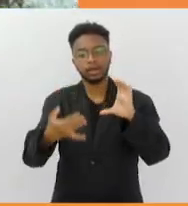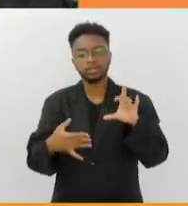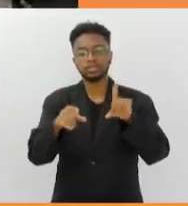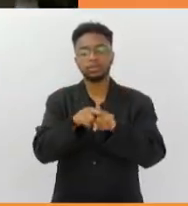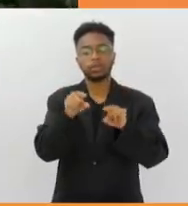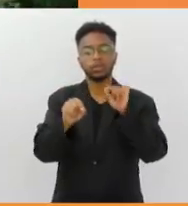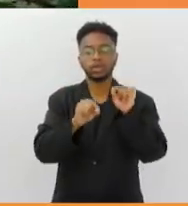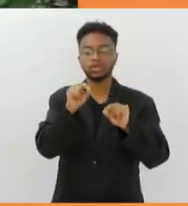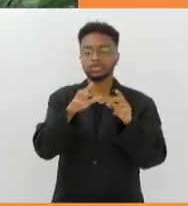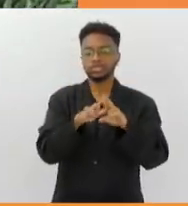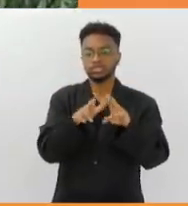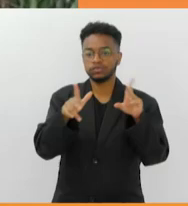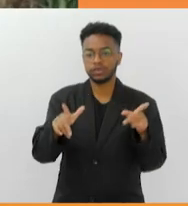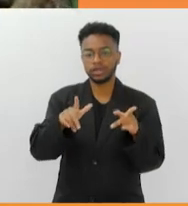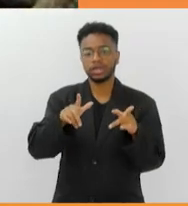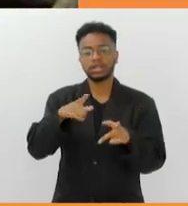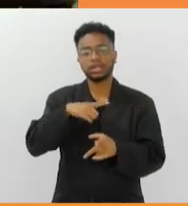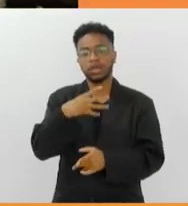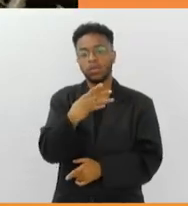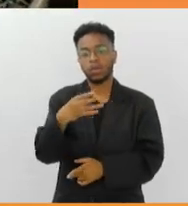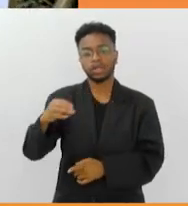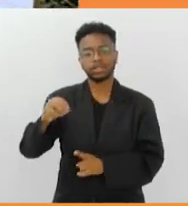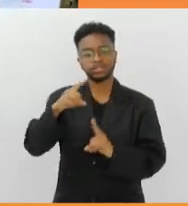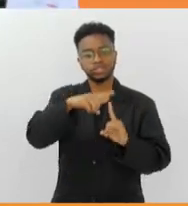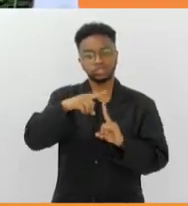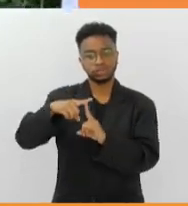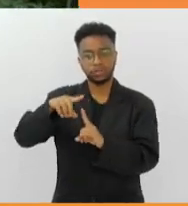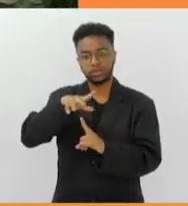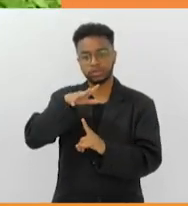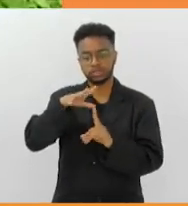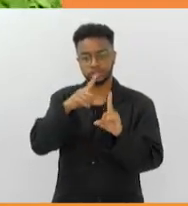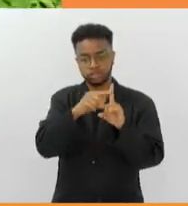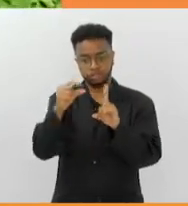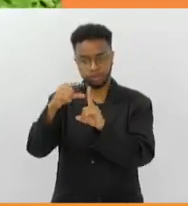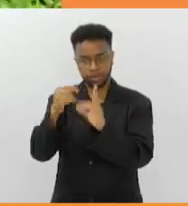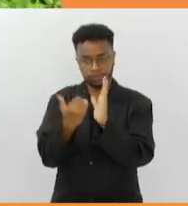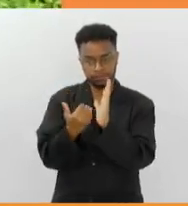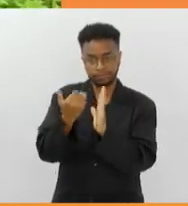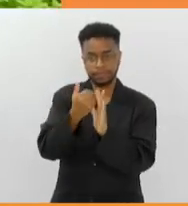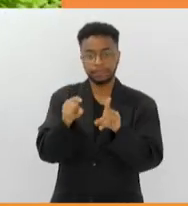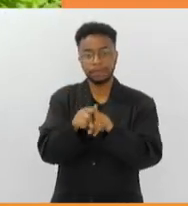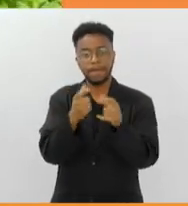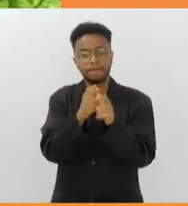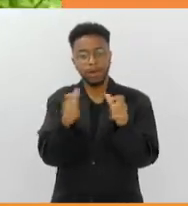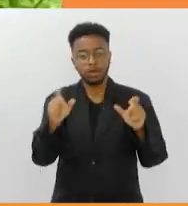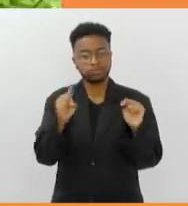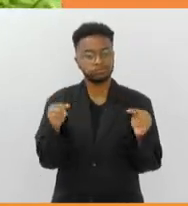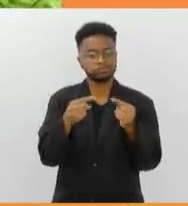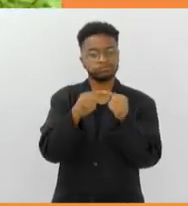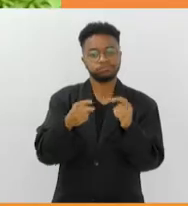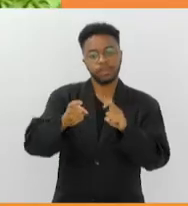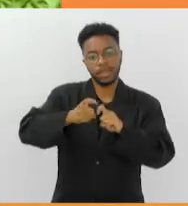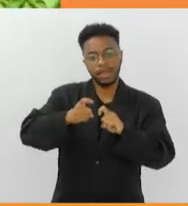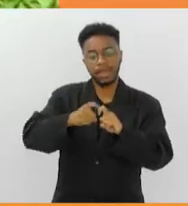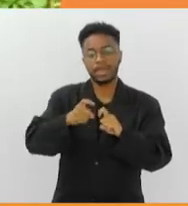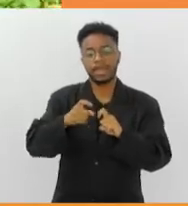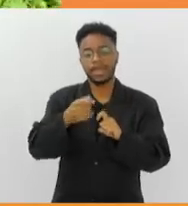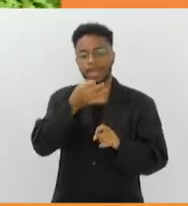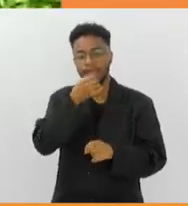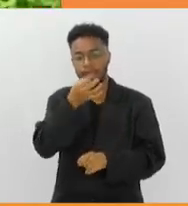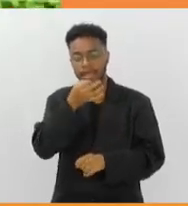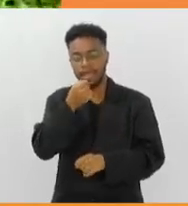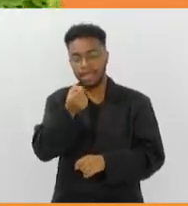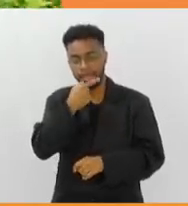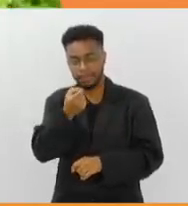diferenças entre as mais de 400 espécies de plantas, a maioria plantas medicinais, identificadas no